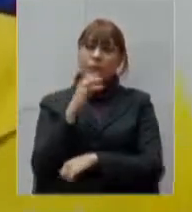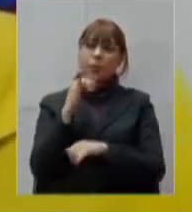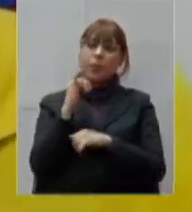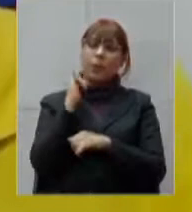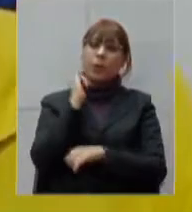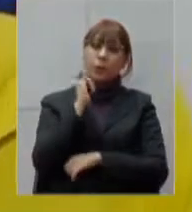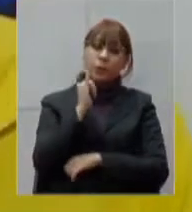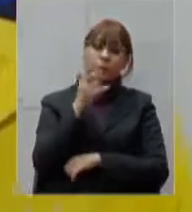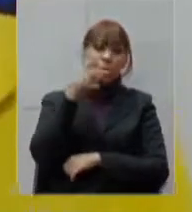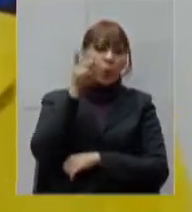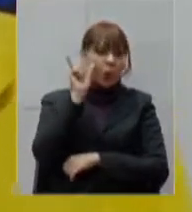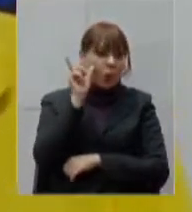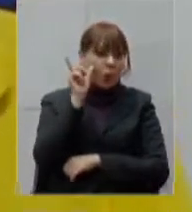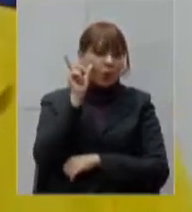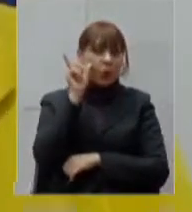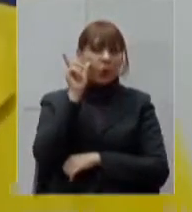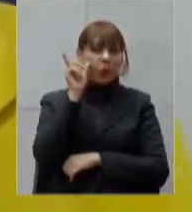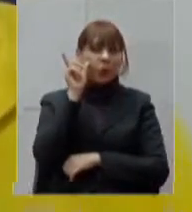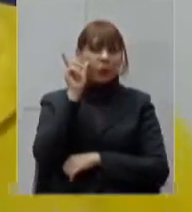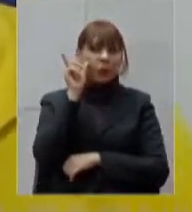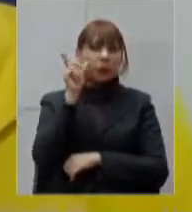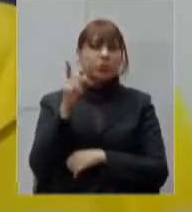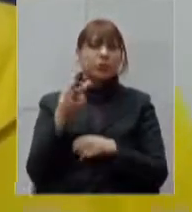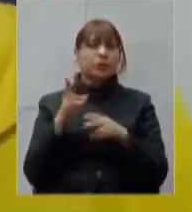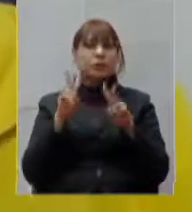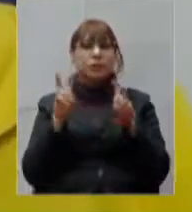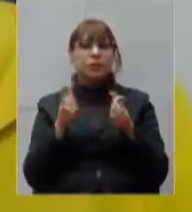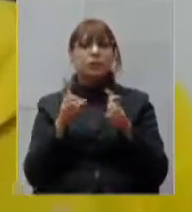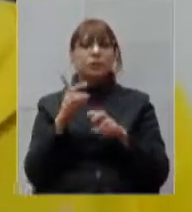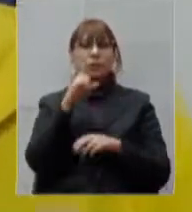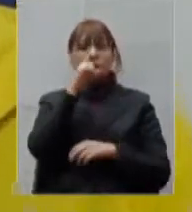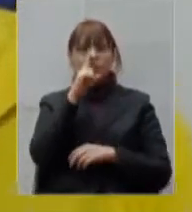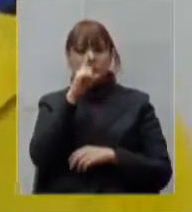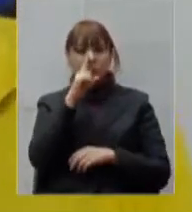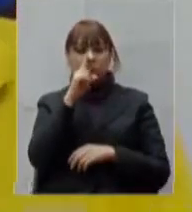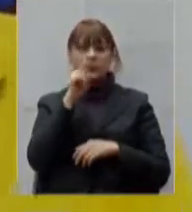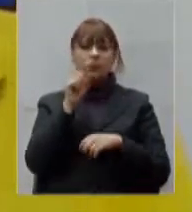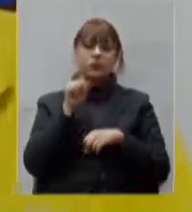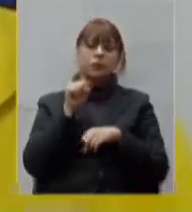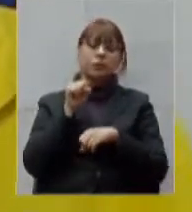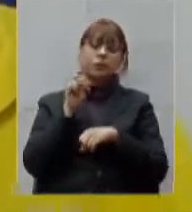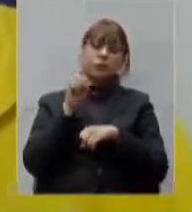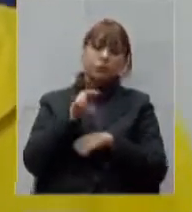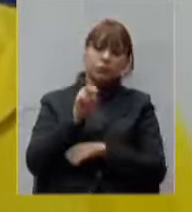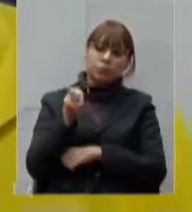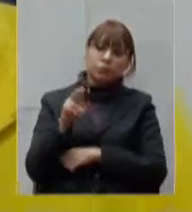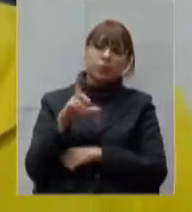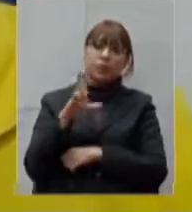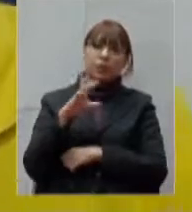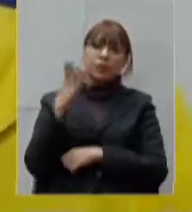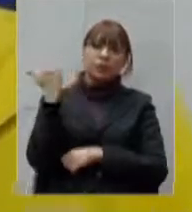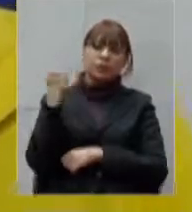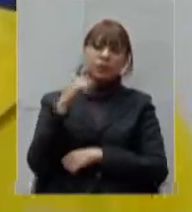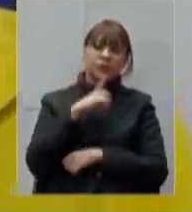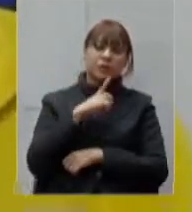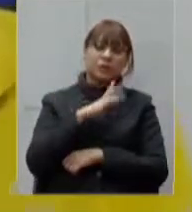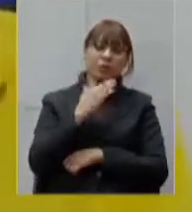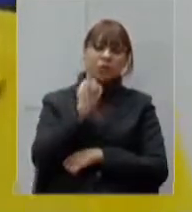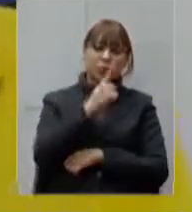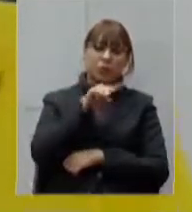referente ao índice de contaminação, esse é um grande problema do Vale do Aço, nós chegamos a atingir aqui a 1,99,